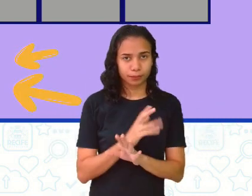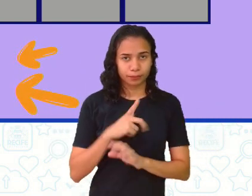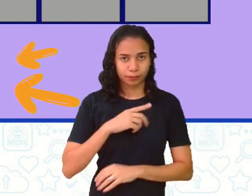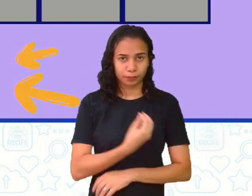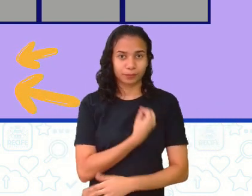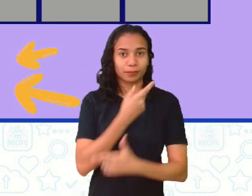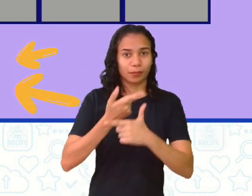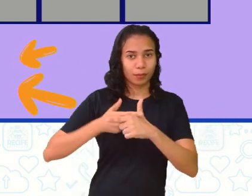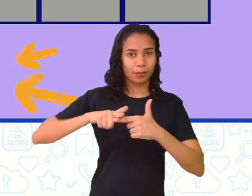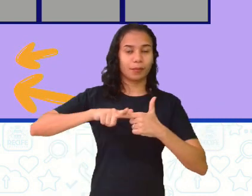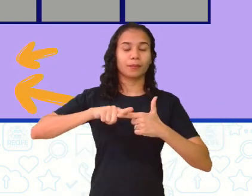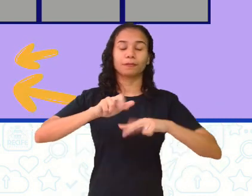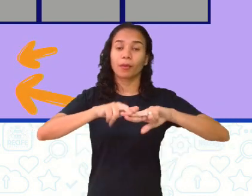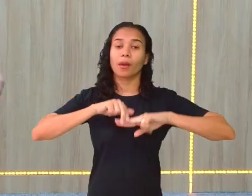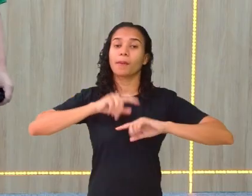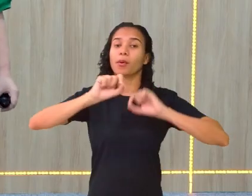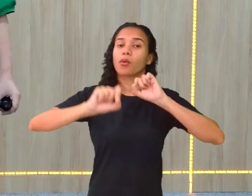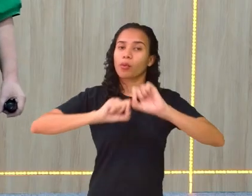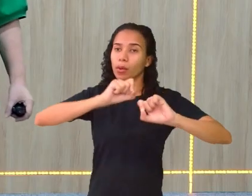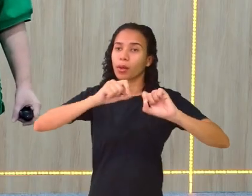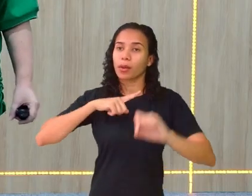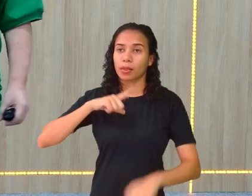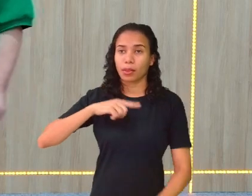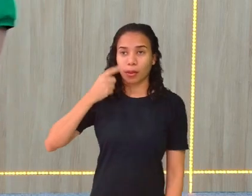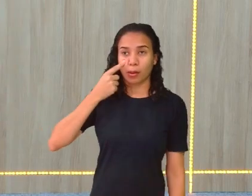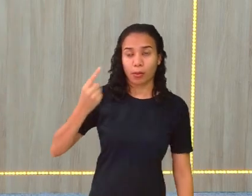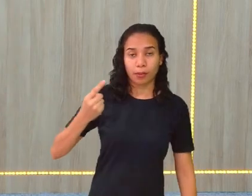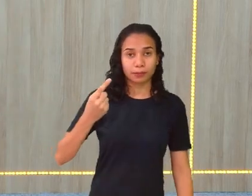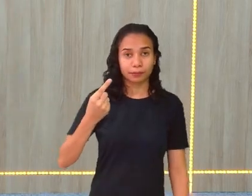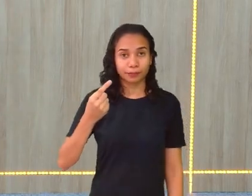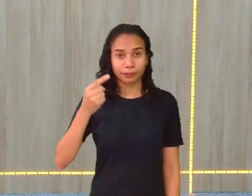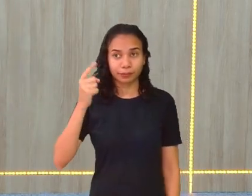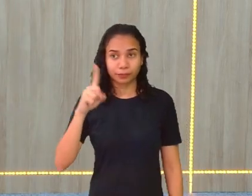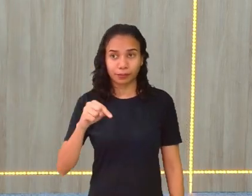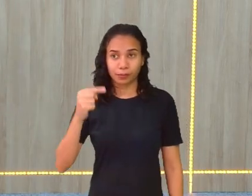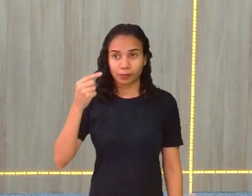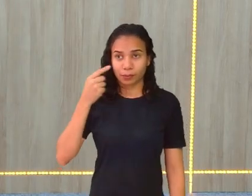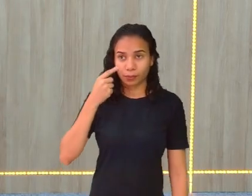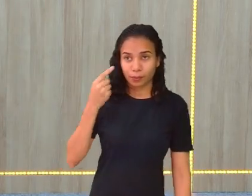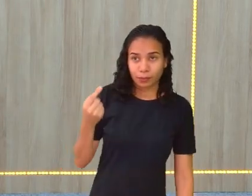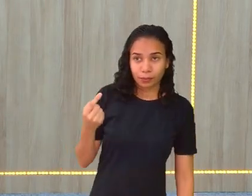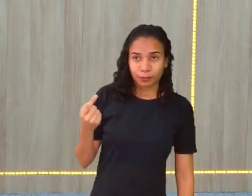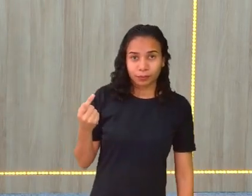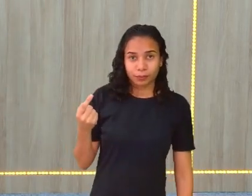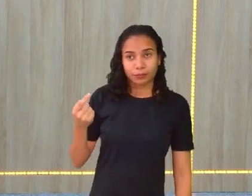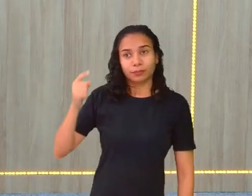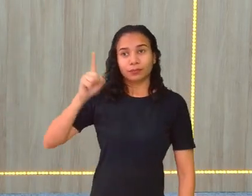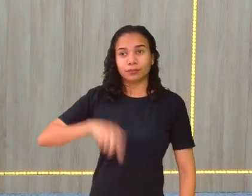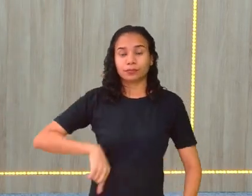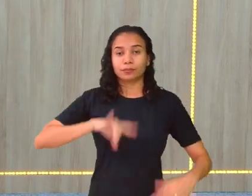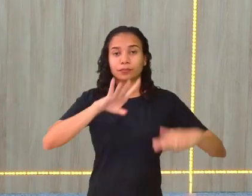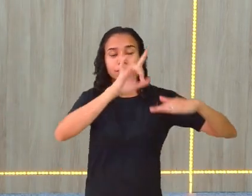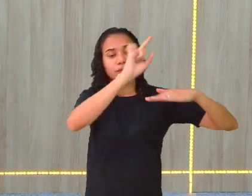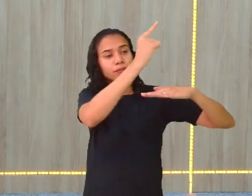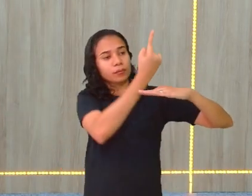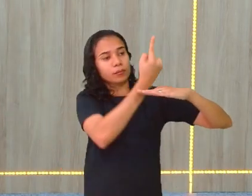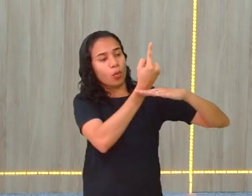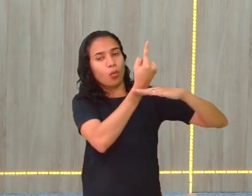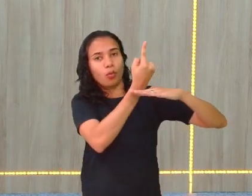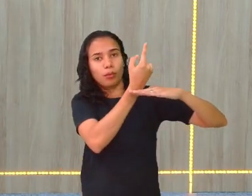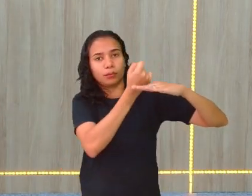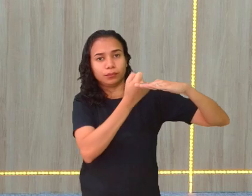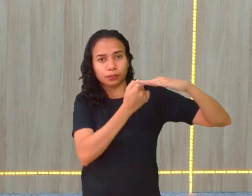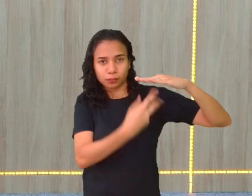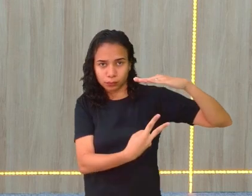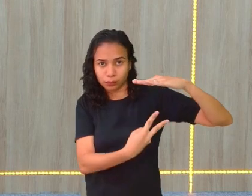dividido. E aquela parte, esta partezinha aqui, é apenas um de uma